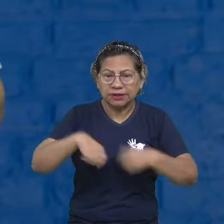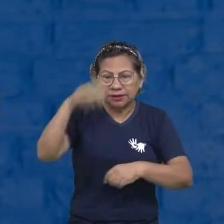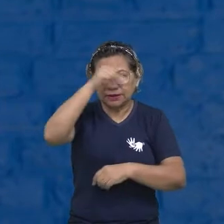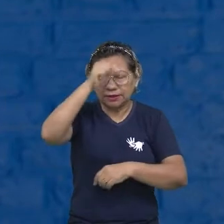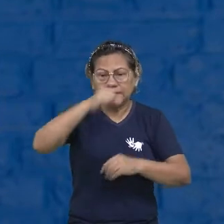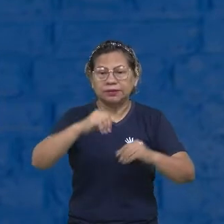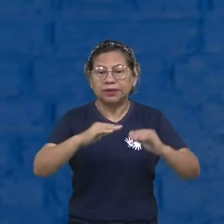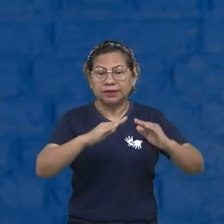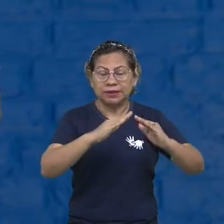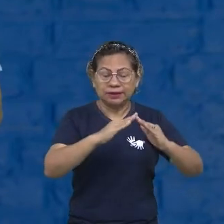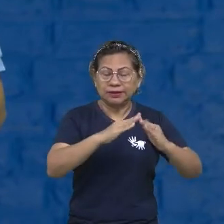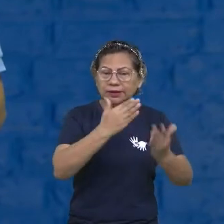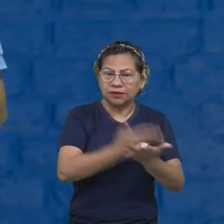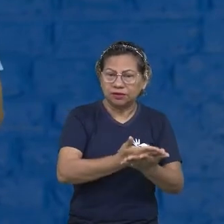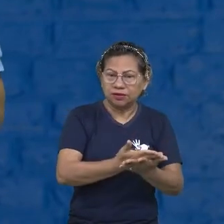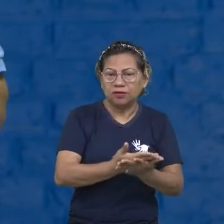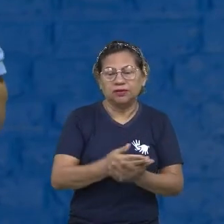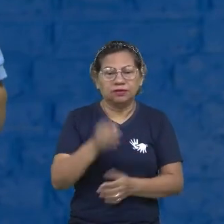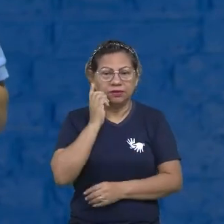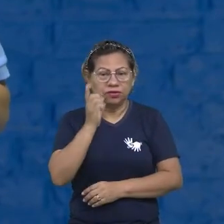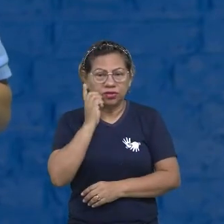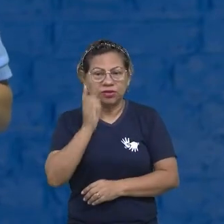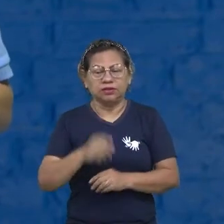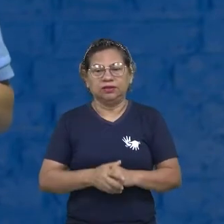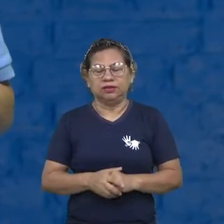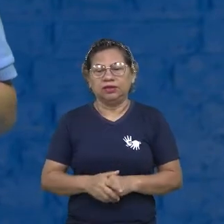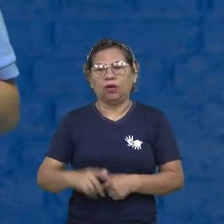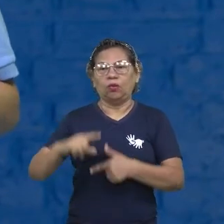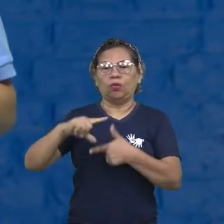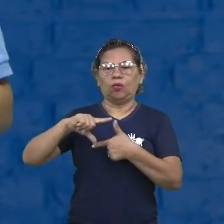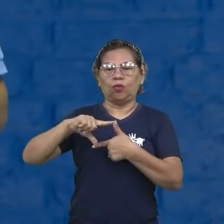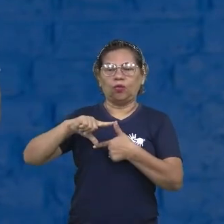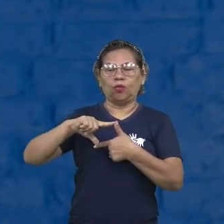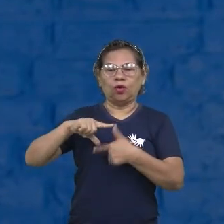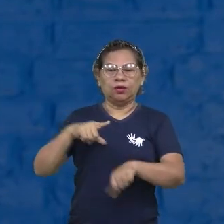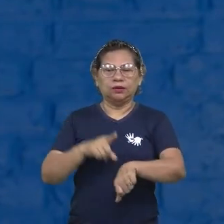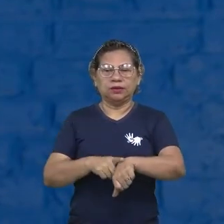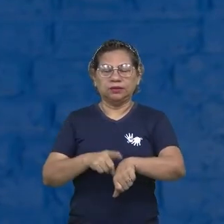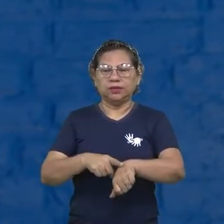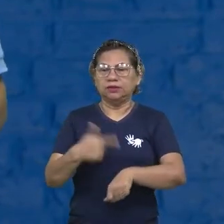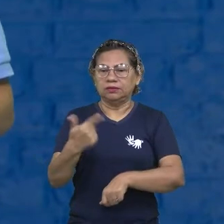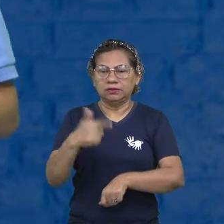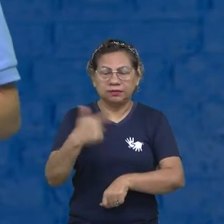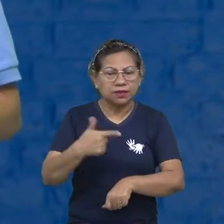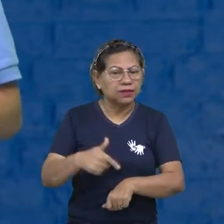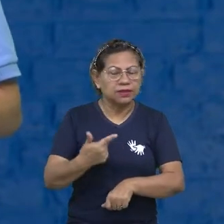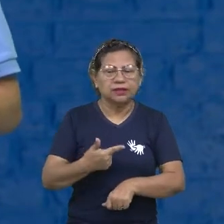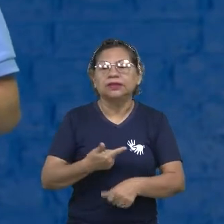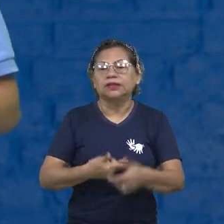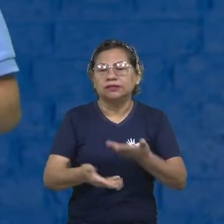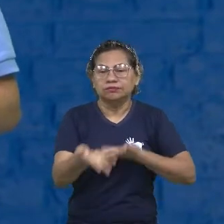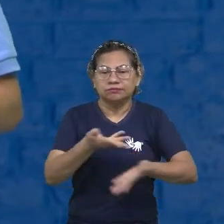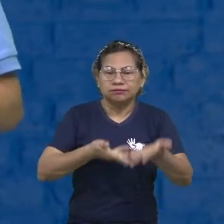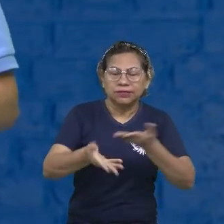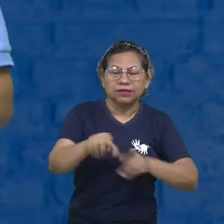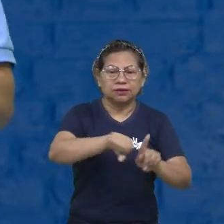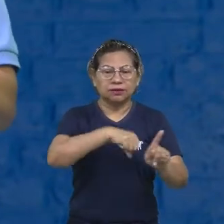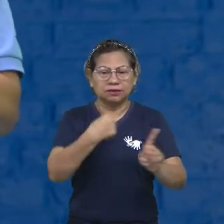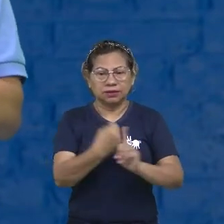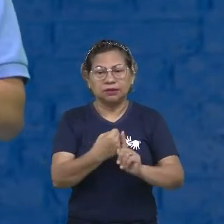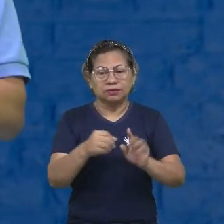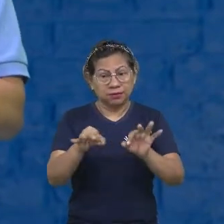desenvolver durante o seu dia a dia. Vão se isolar ali naquele momento, não vão ter aquela interação social, certo?